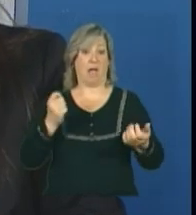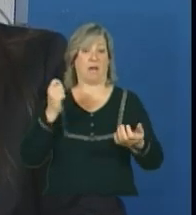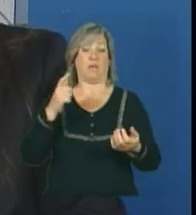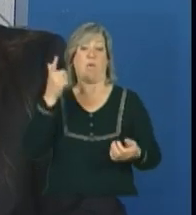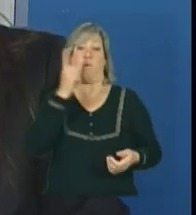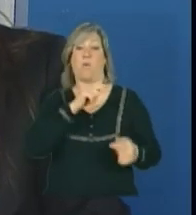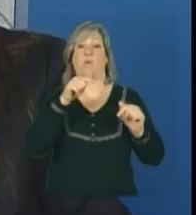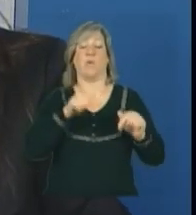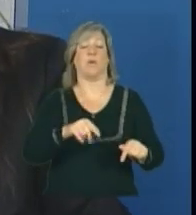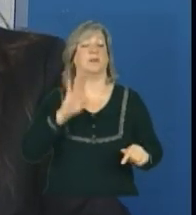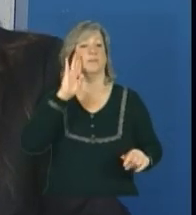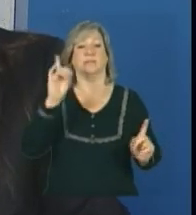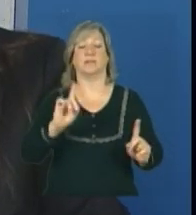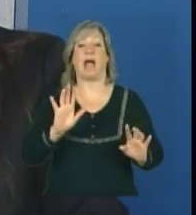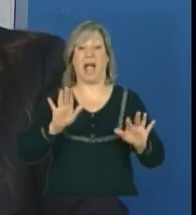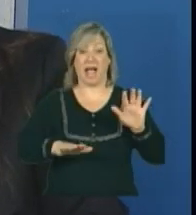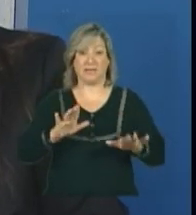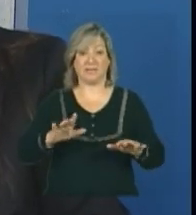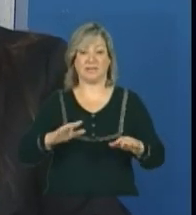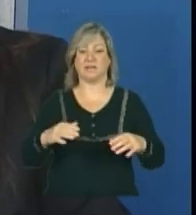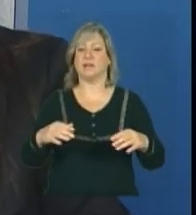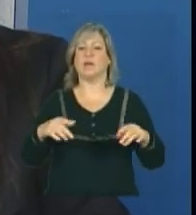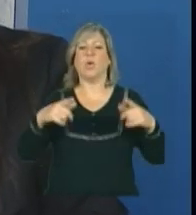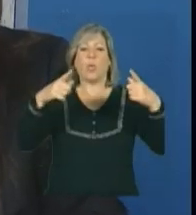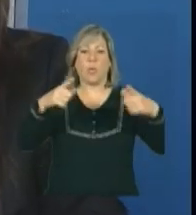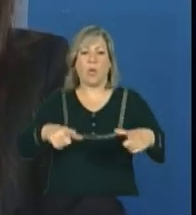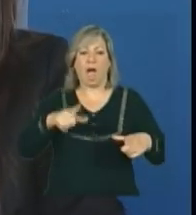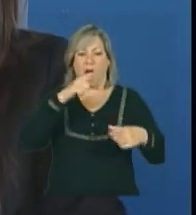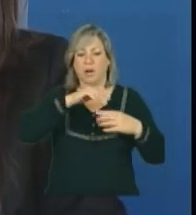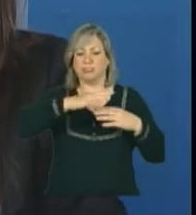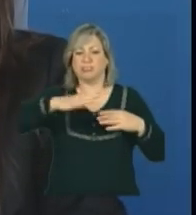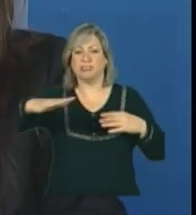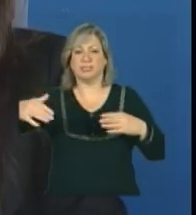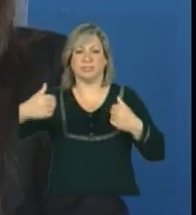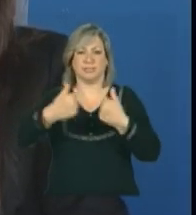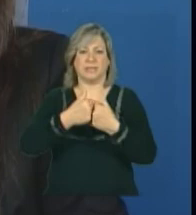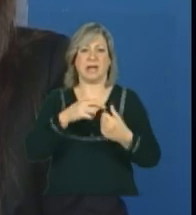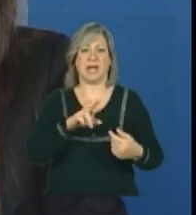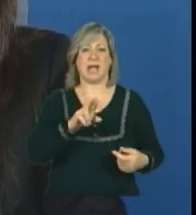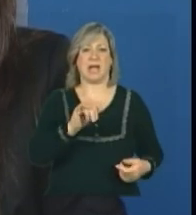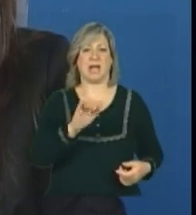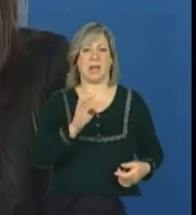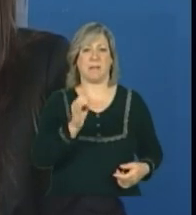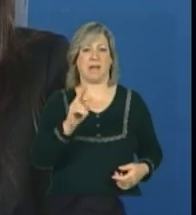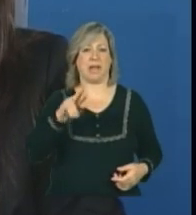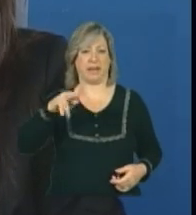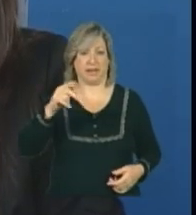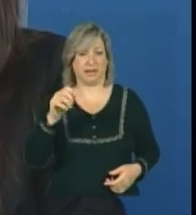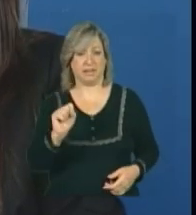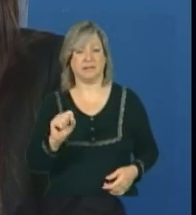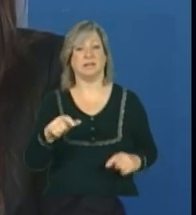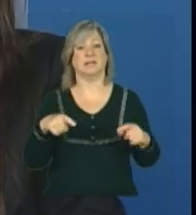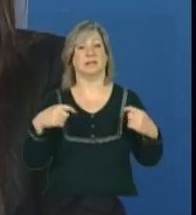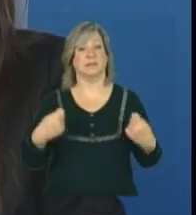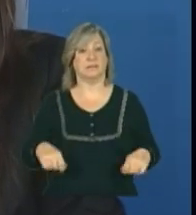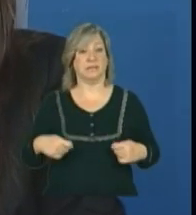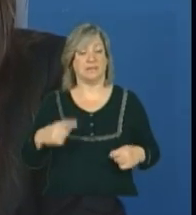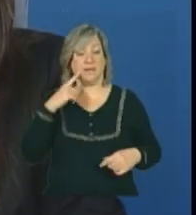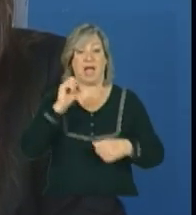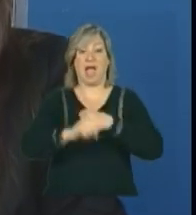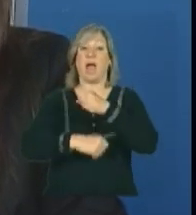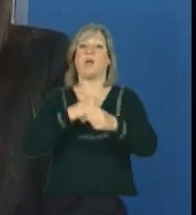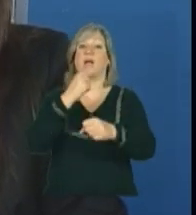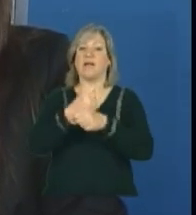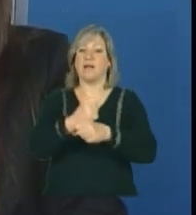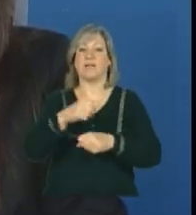Em se tratando de áreas ribeirinhas, nós vamos tratar isso no ano que vem, será objeto de expansão do ano que